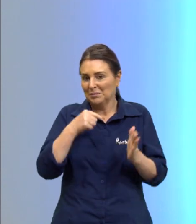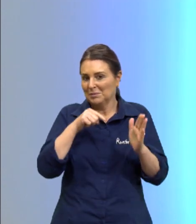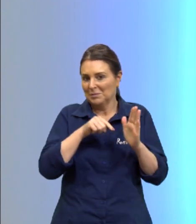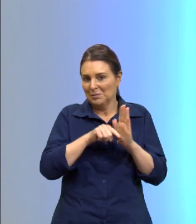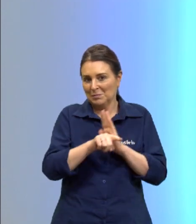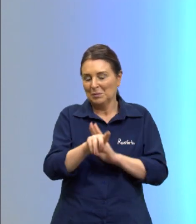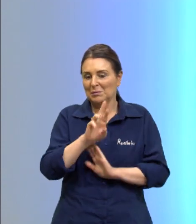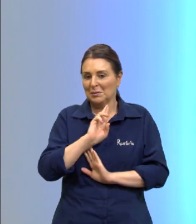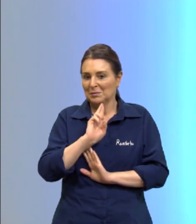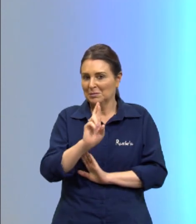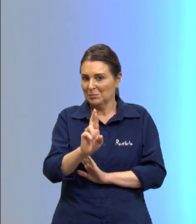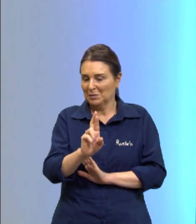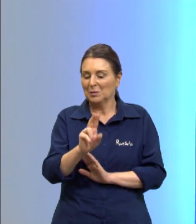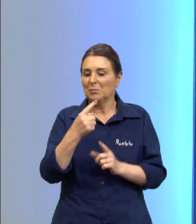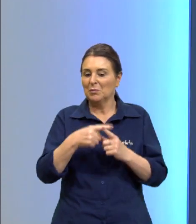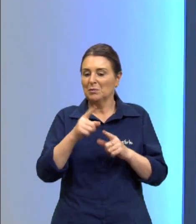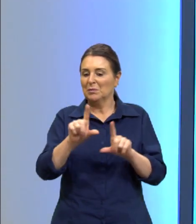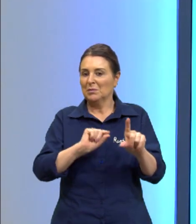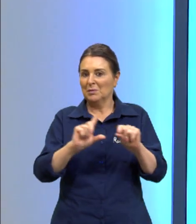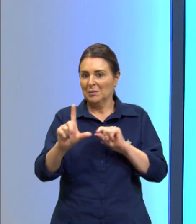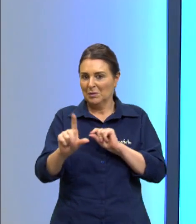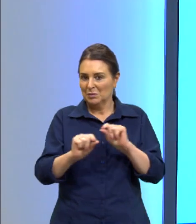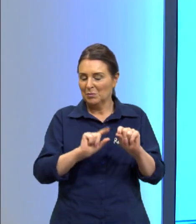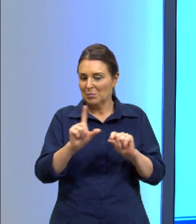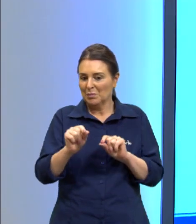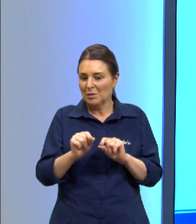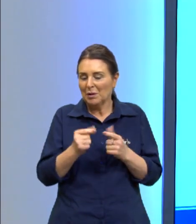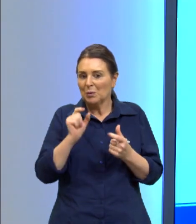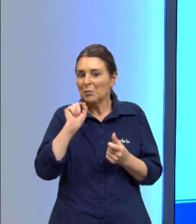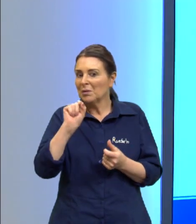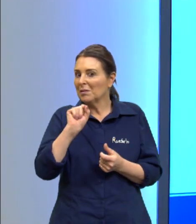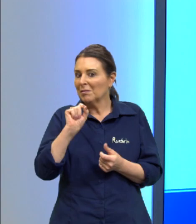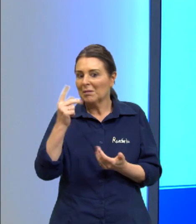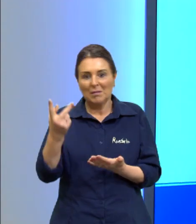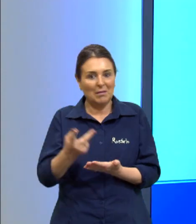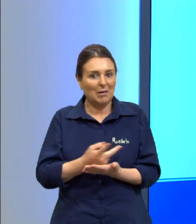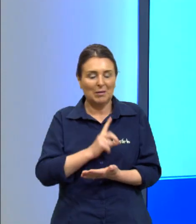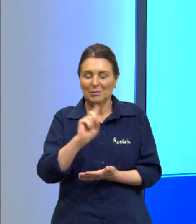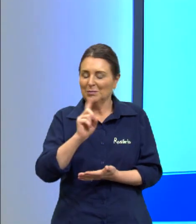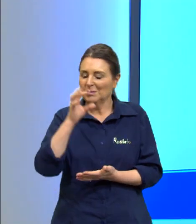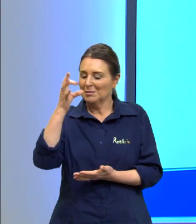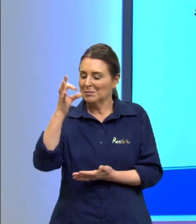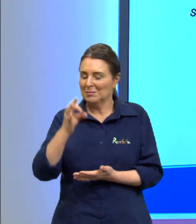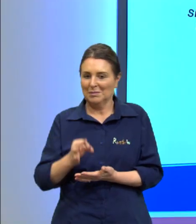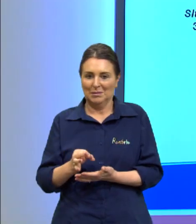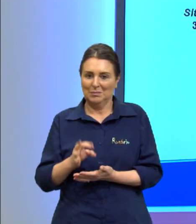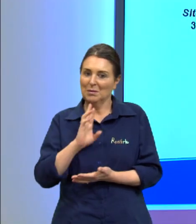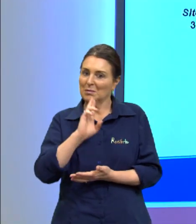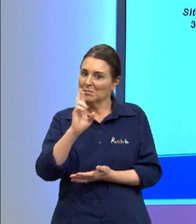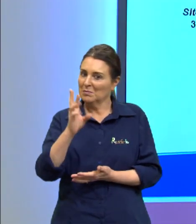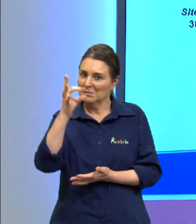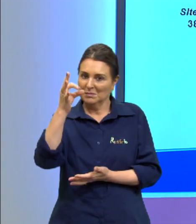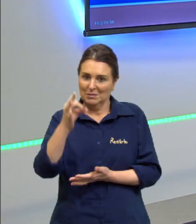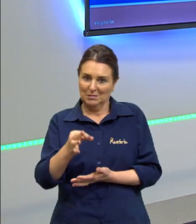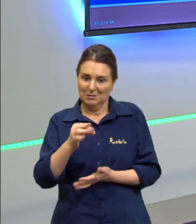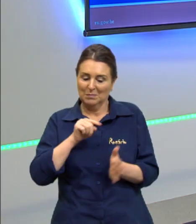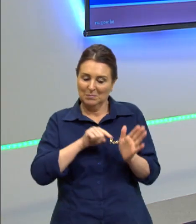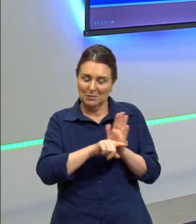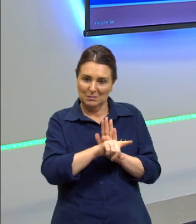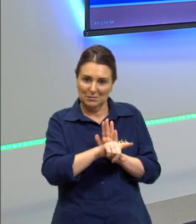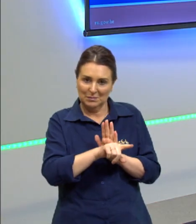pelo fato de escolher aí a alternativa que não é a alternativa que condiz com a resposta da questão.